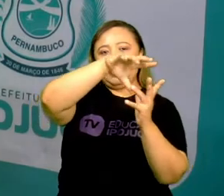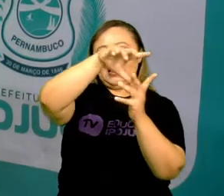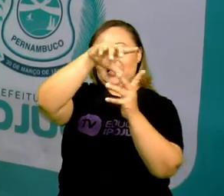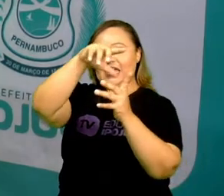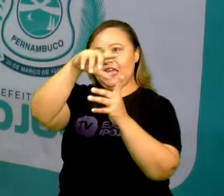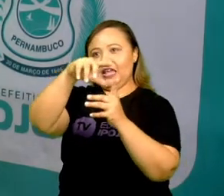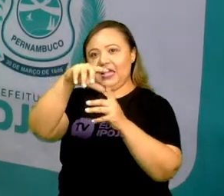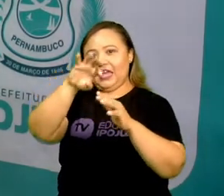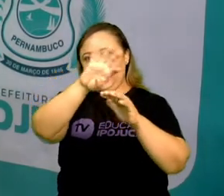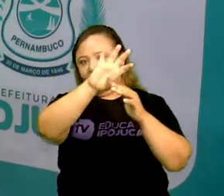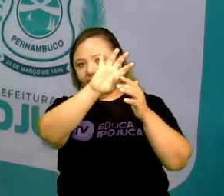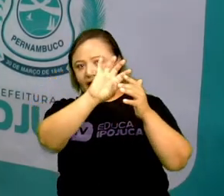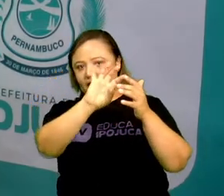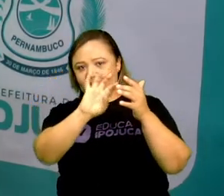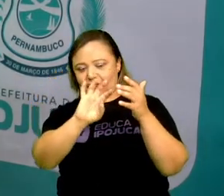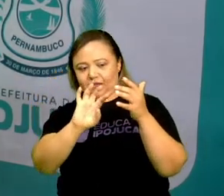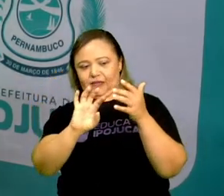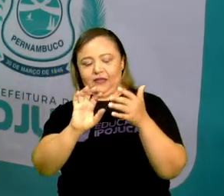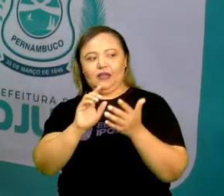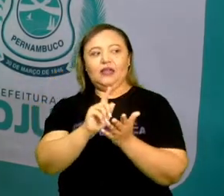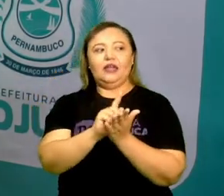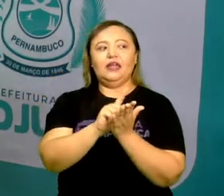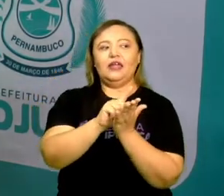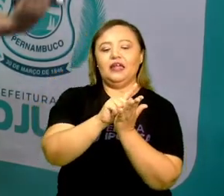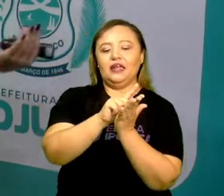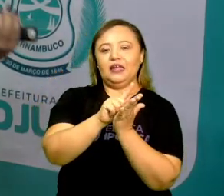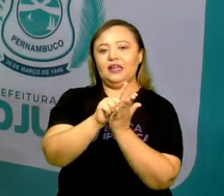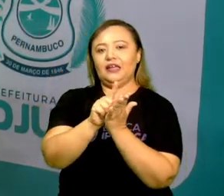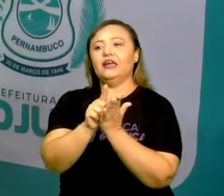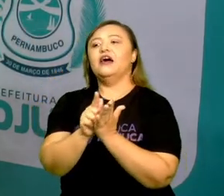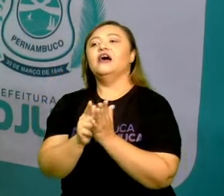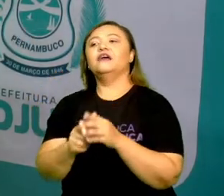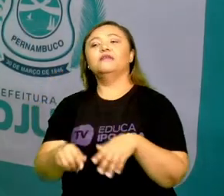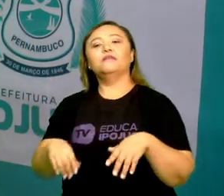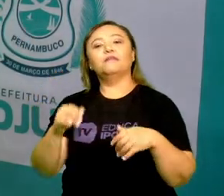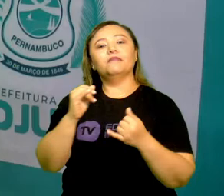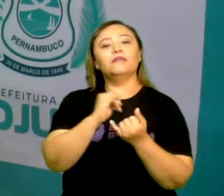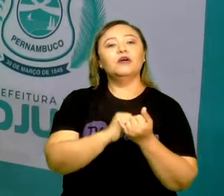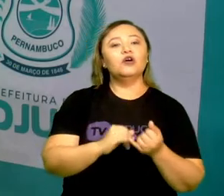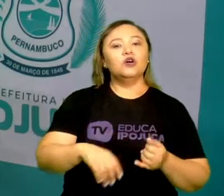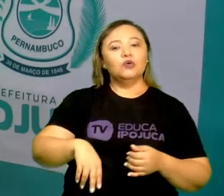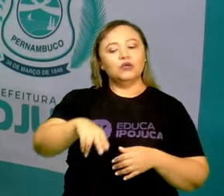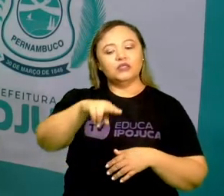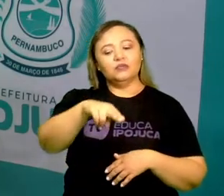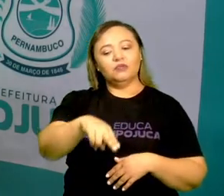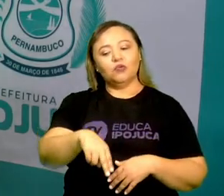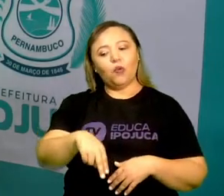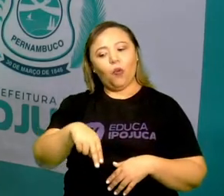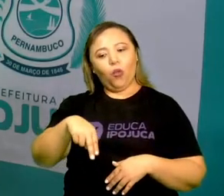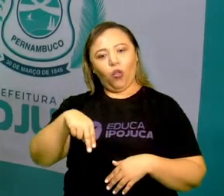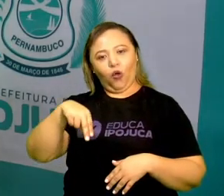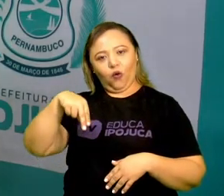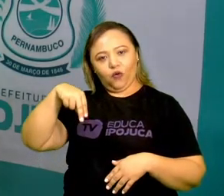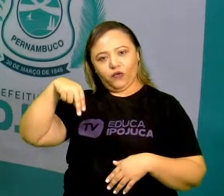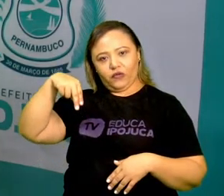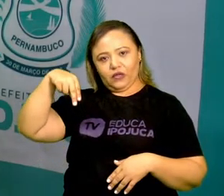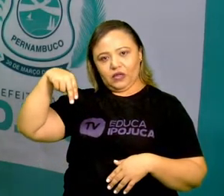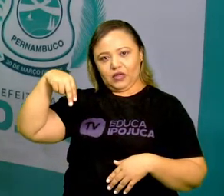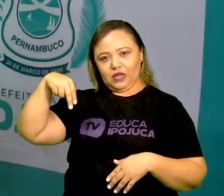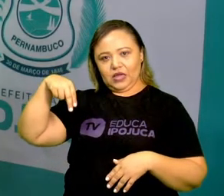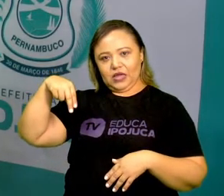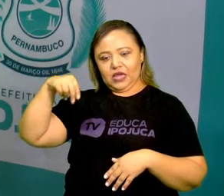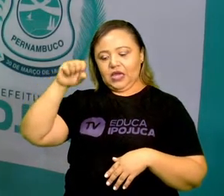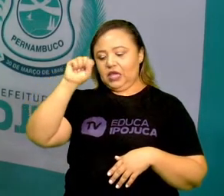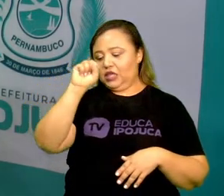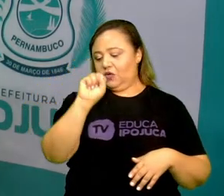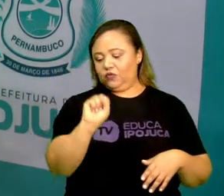e faz com que ele próprio se comporte como um imã grande. O polo norte magnético se encontra próximo ao polo